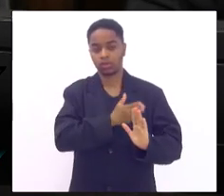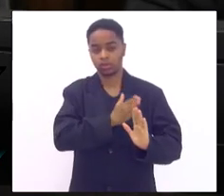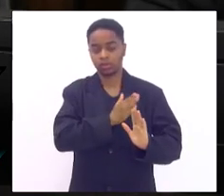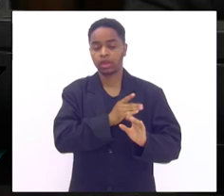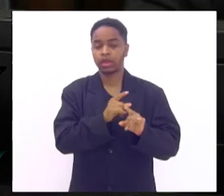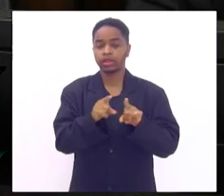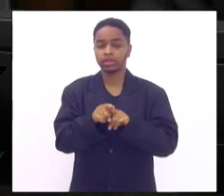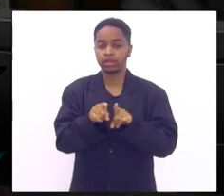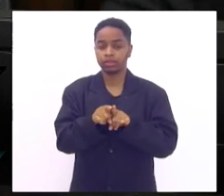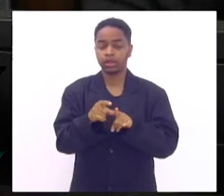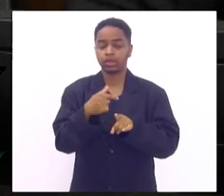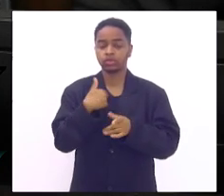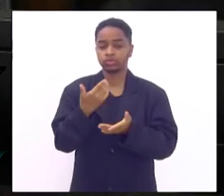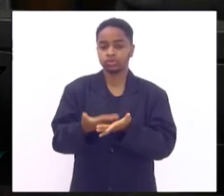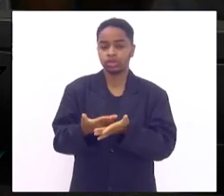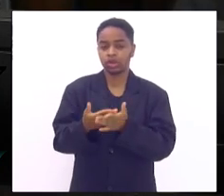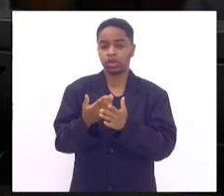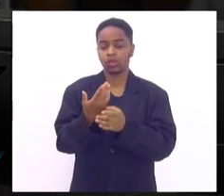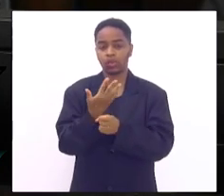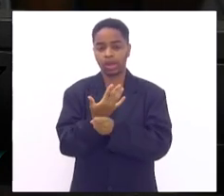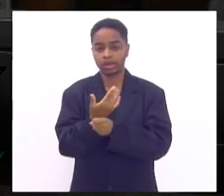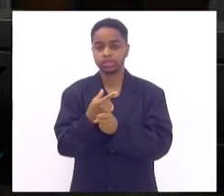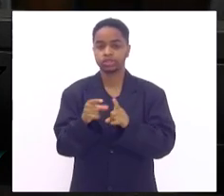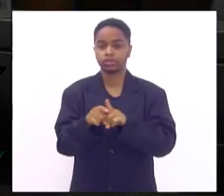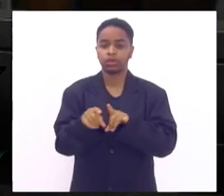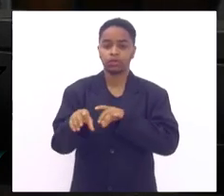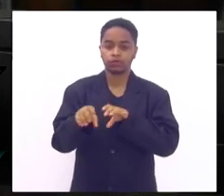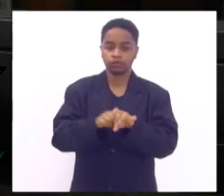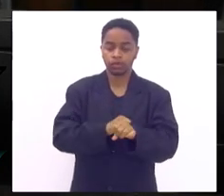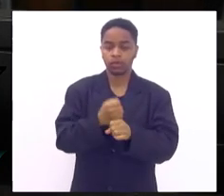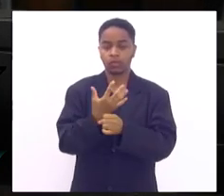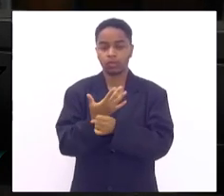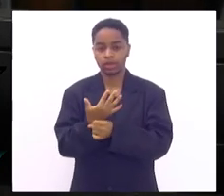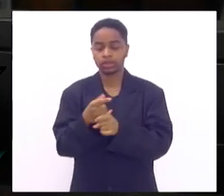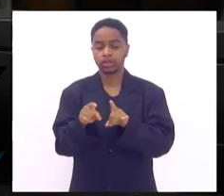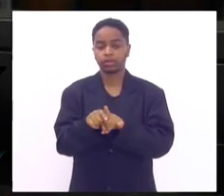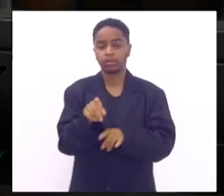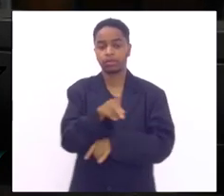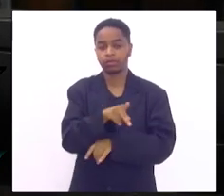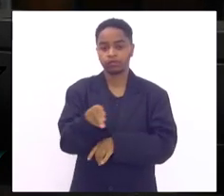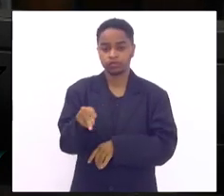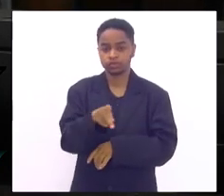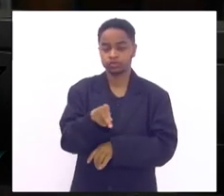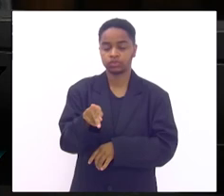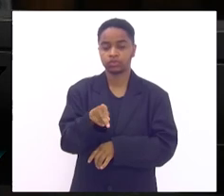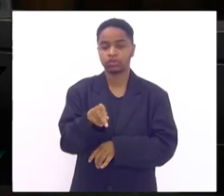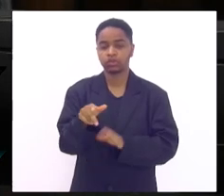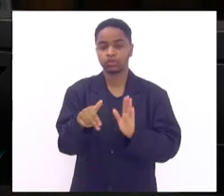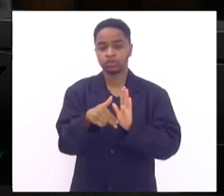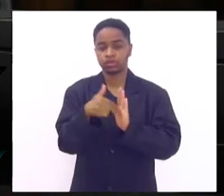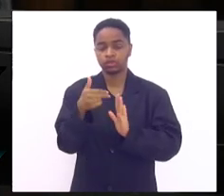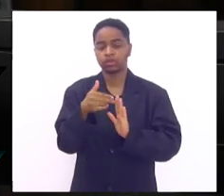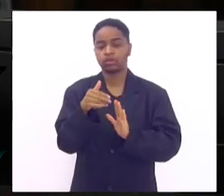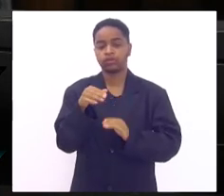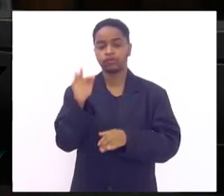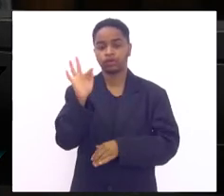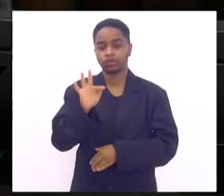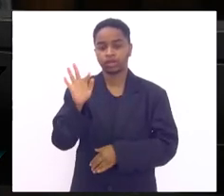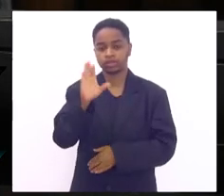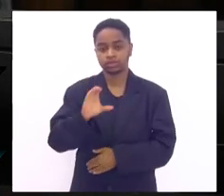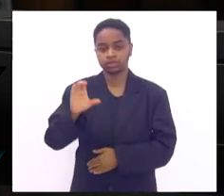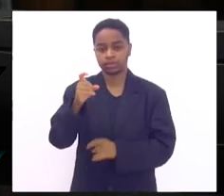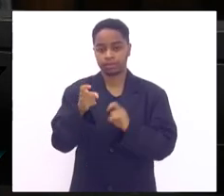fui residente da UERJ fui professor de cirurgia vascular da faculdade de ciências médicas da UERJ